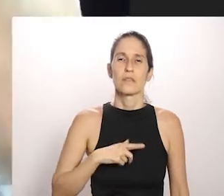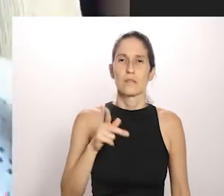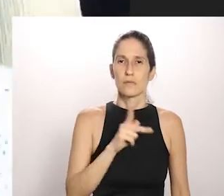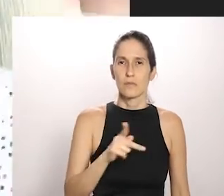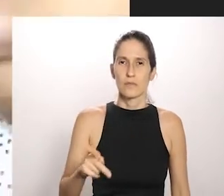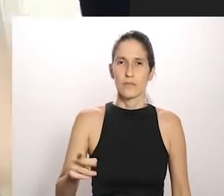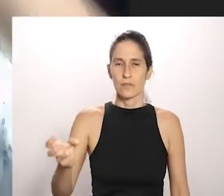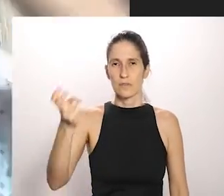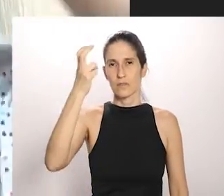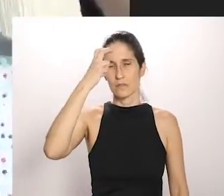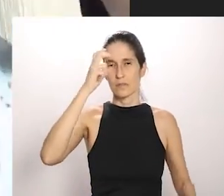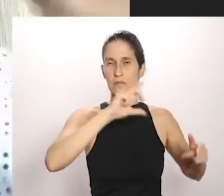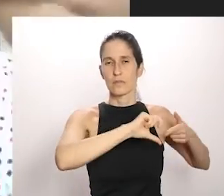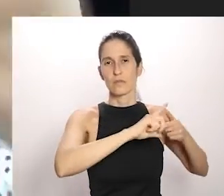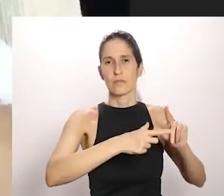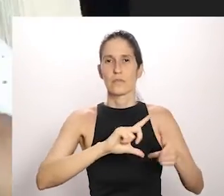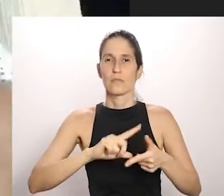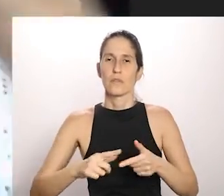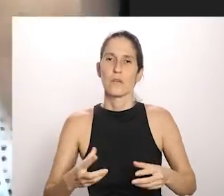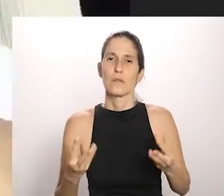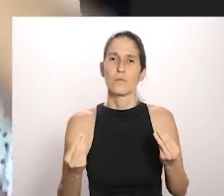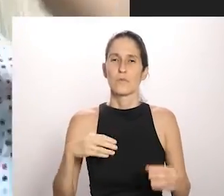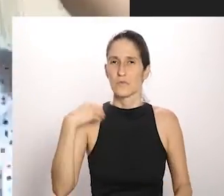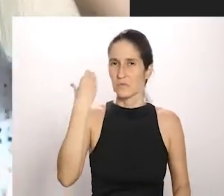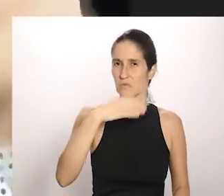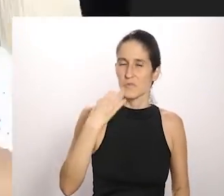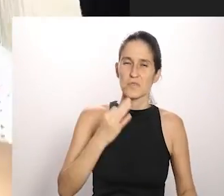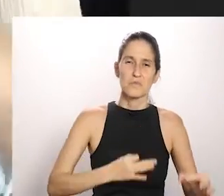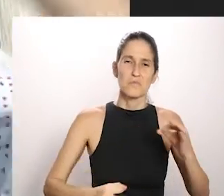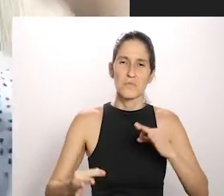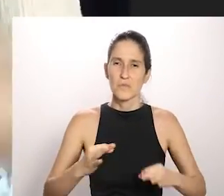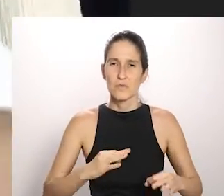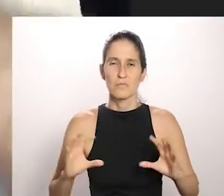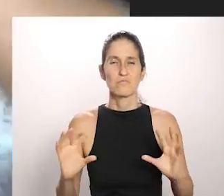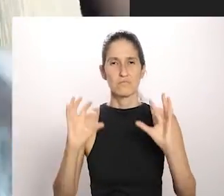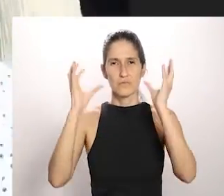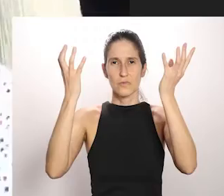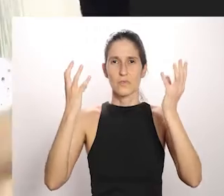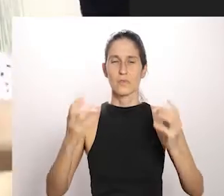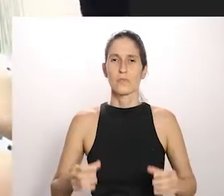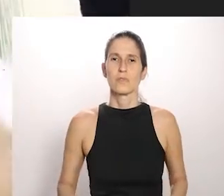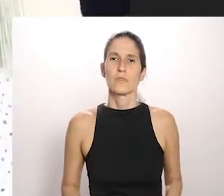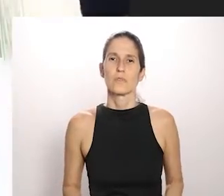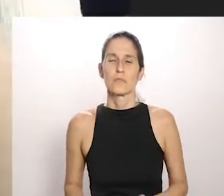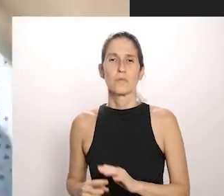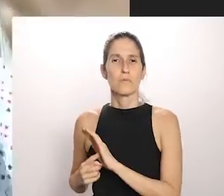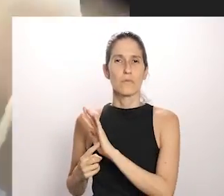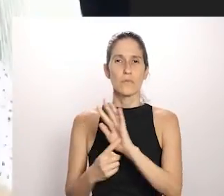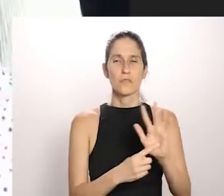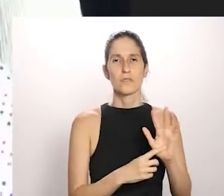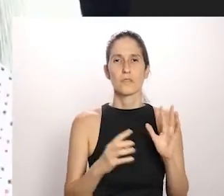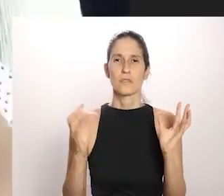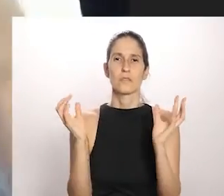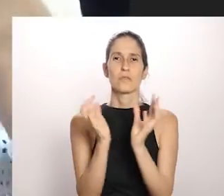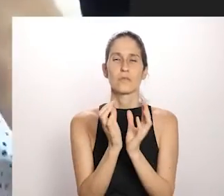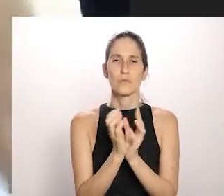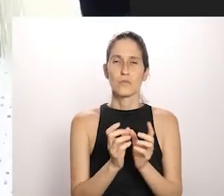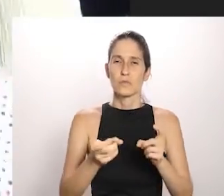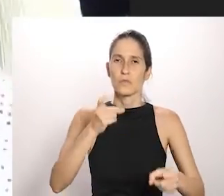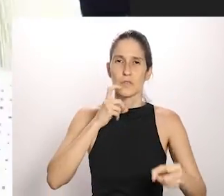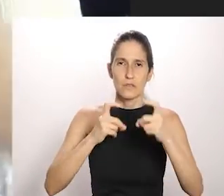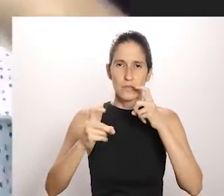tem mestre de culturas populares, tem muitos músicos, produtores, produtoras de festivais, essa massa, coletivo de a gente estar